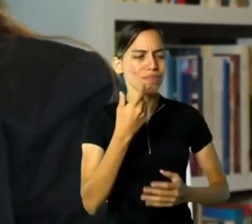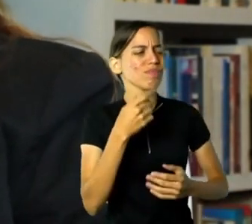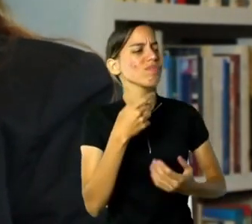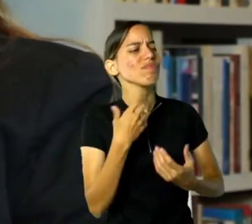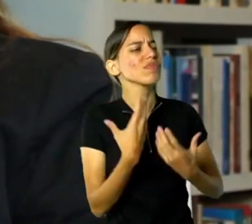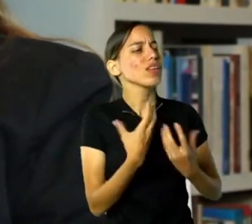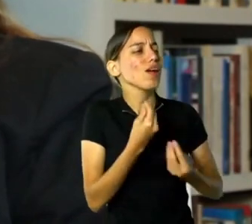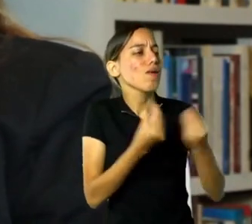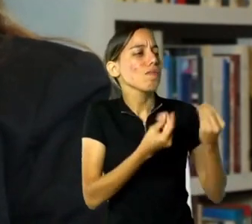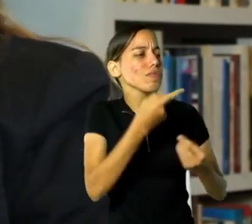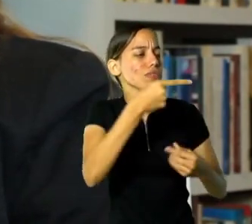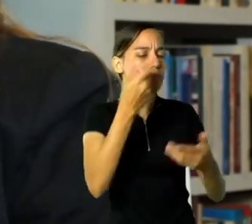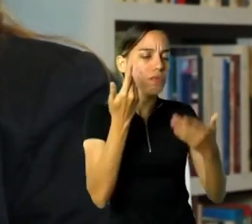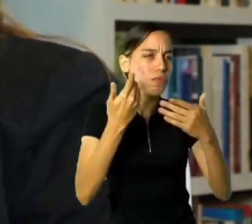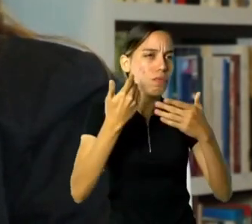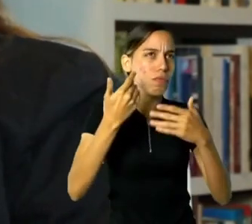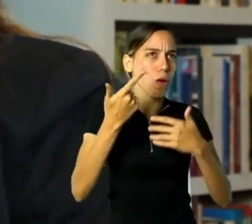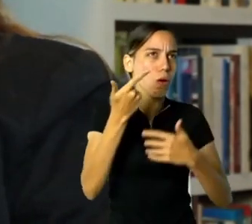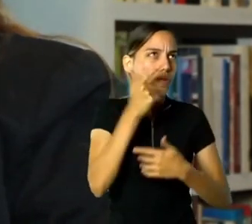memórias?